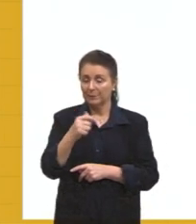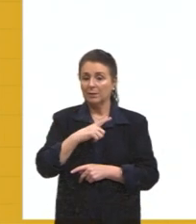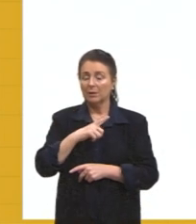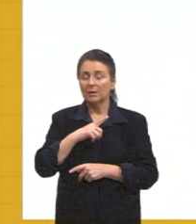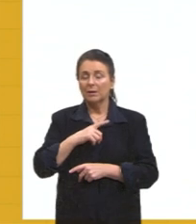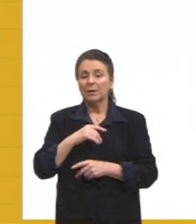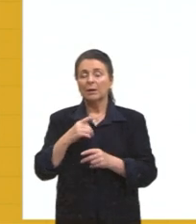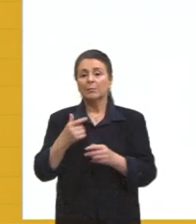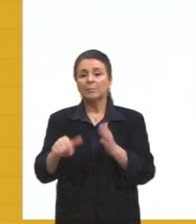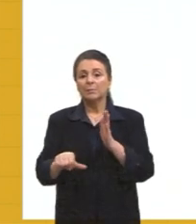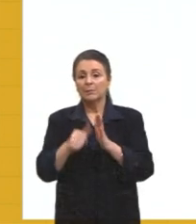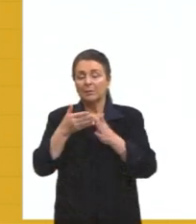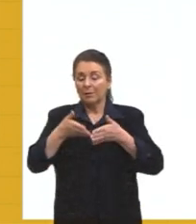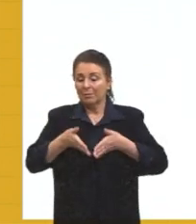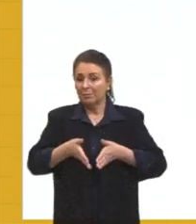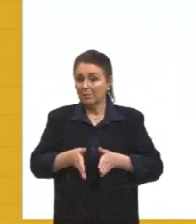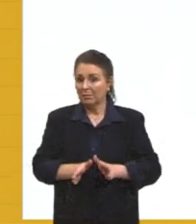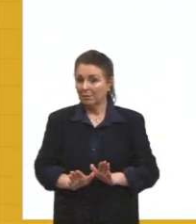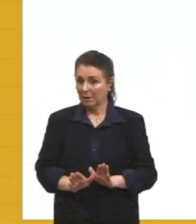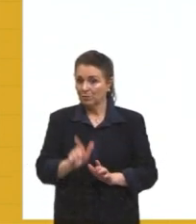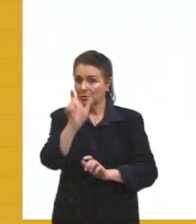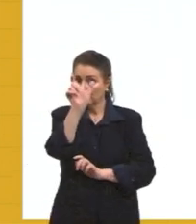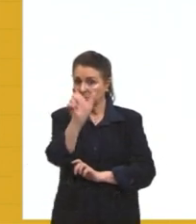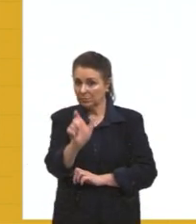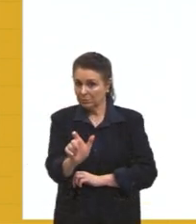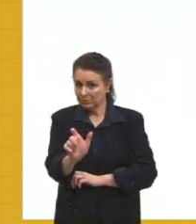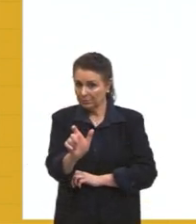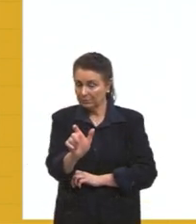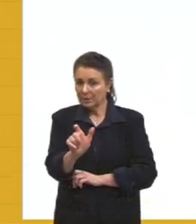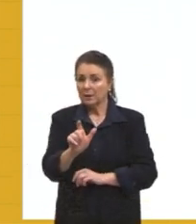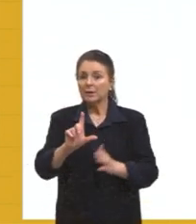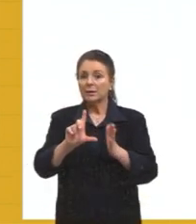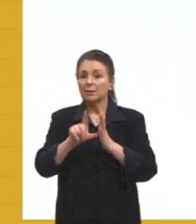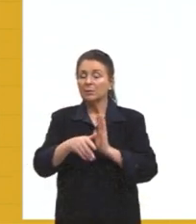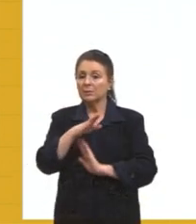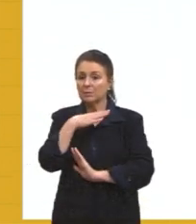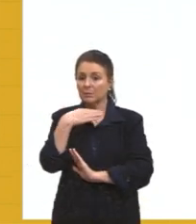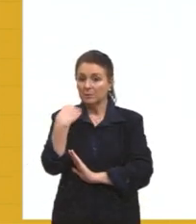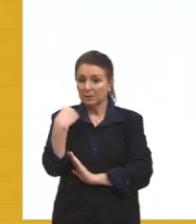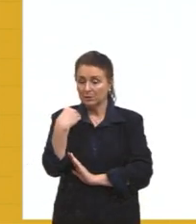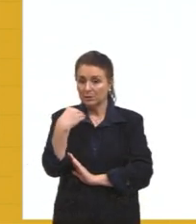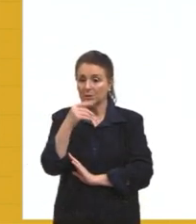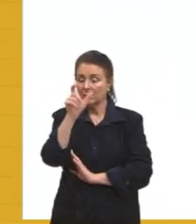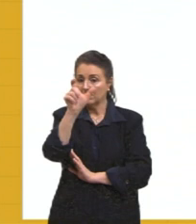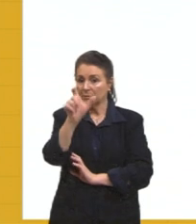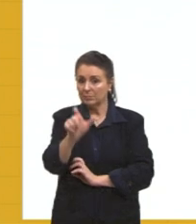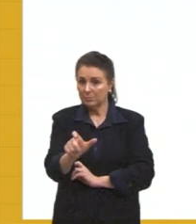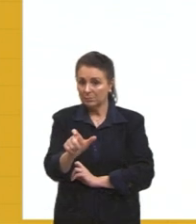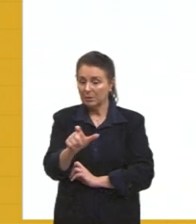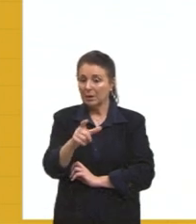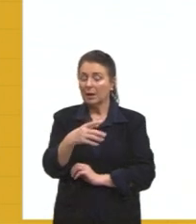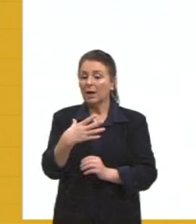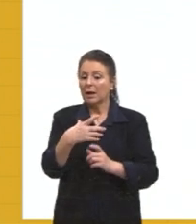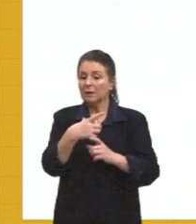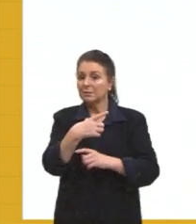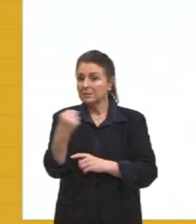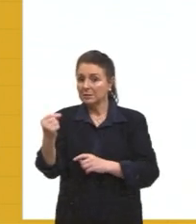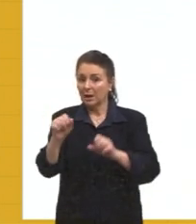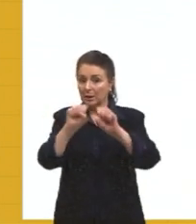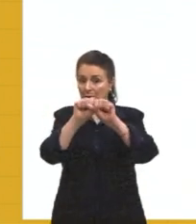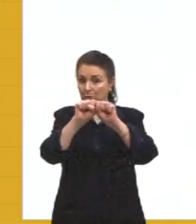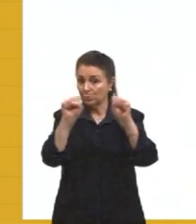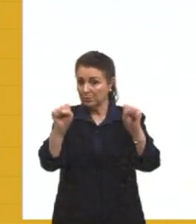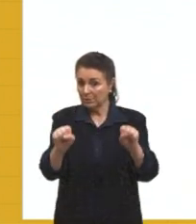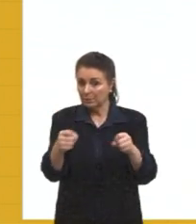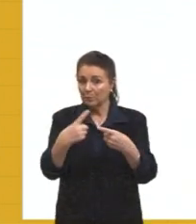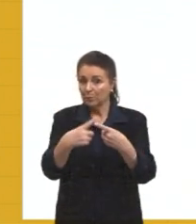nós temos primeiro a natalidade, que são as pessoas nascidas, nascidas vivas. Mortalidade, são aquelas pessoas que saem do sistema, que acabam falecendo.